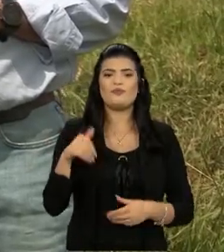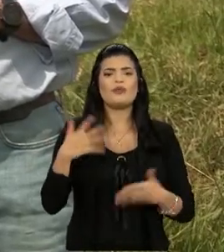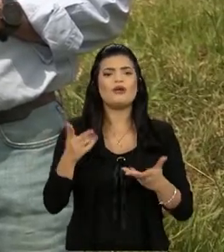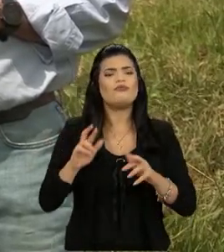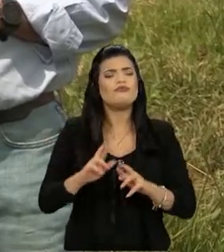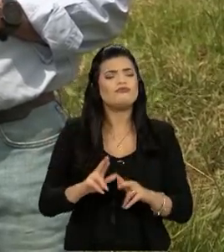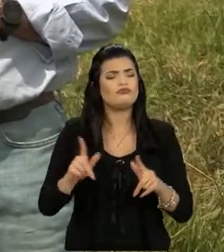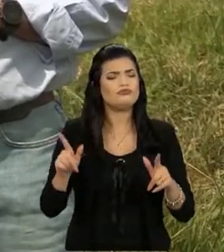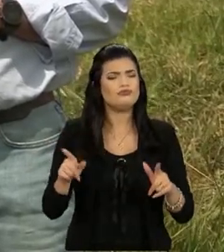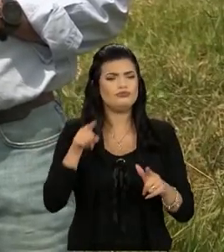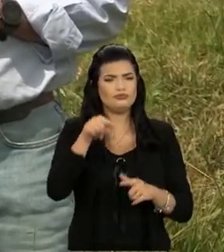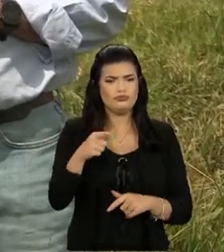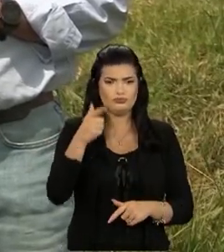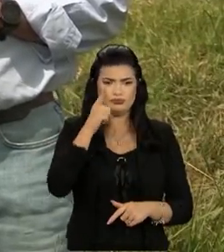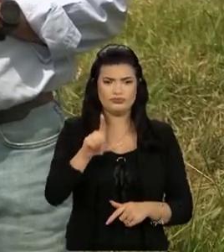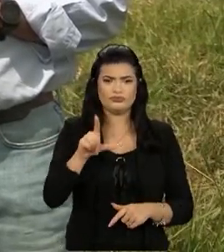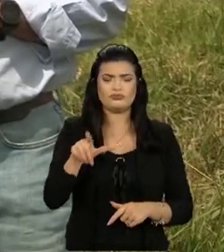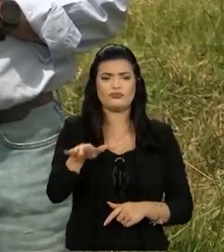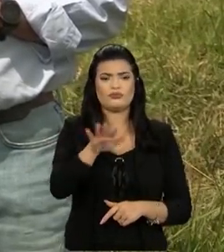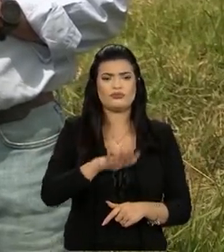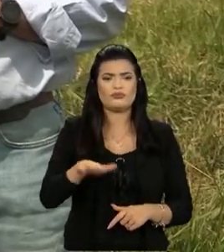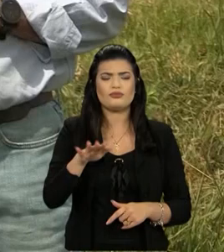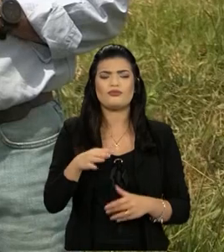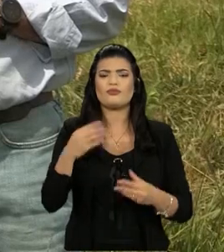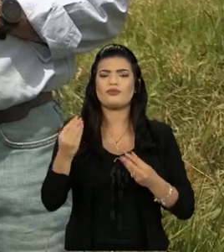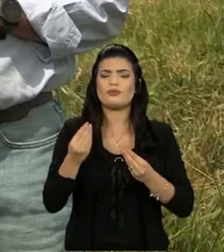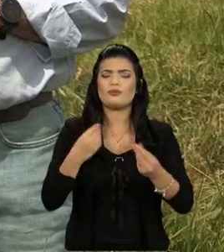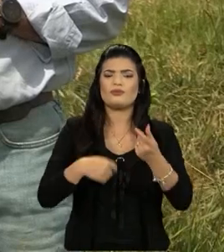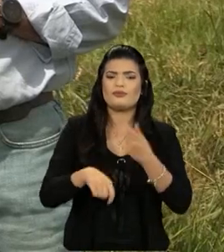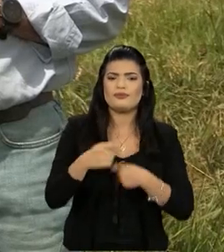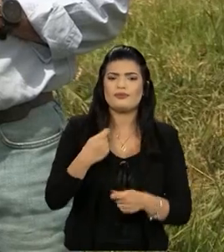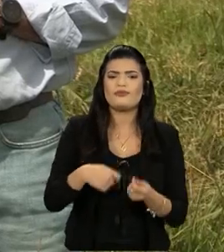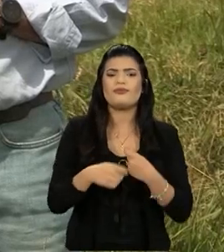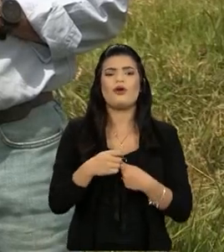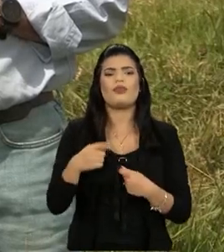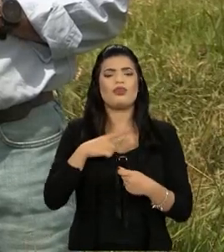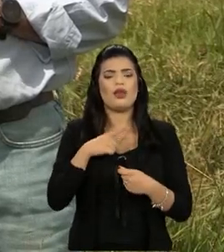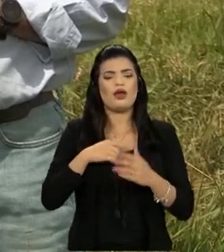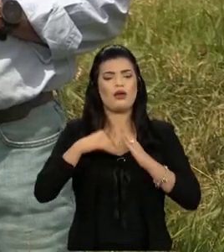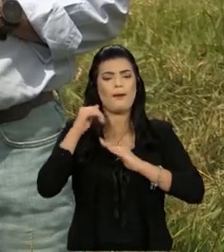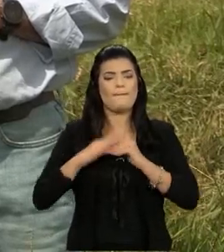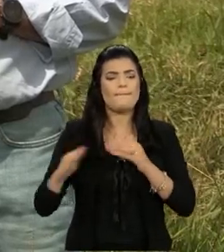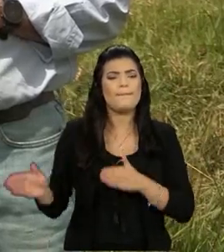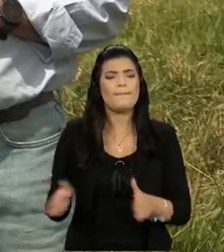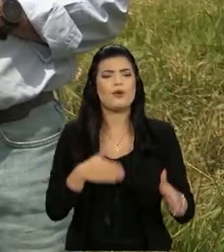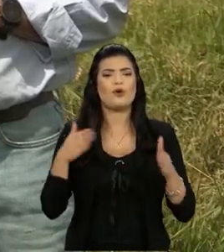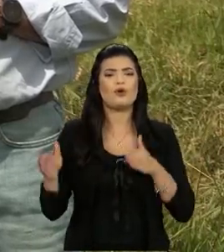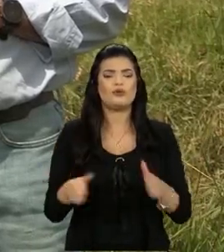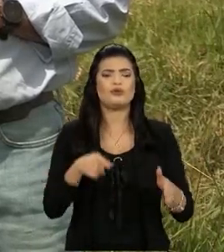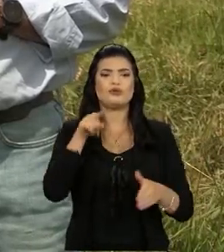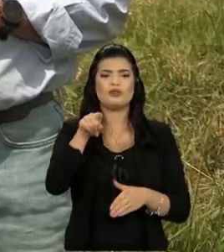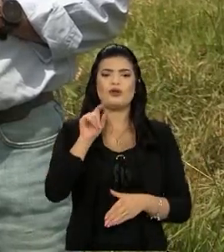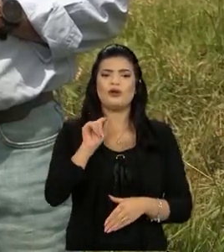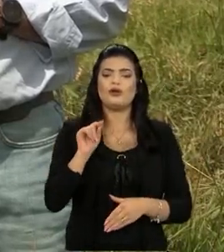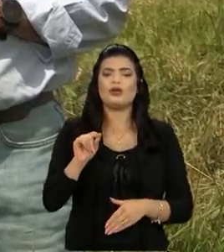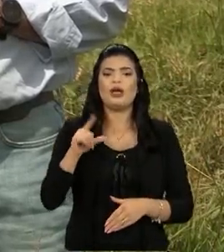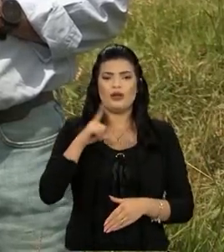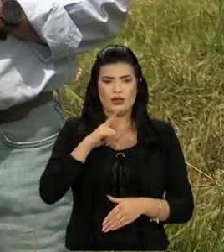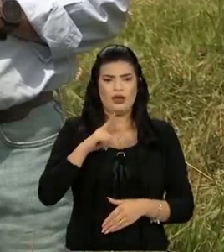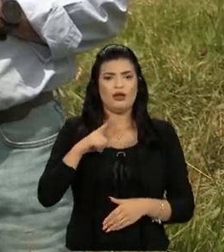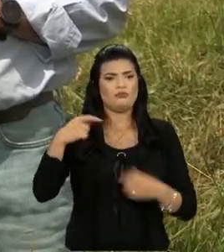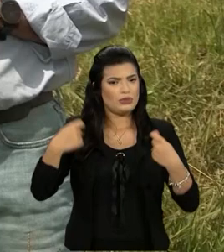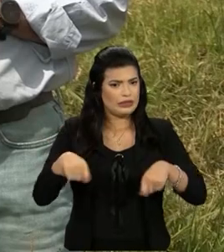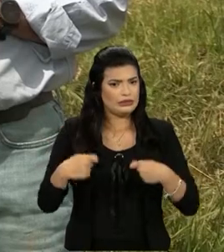diferença, esse ganho em lotação, esse ganho em produção de arrobas por hectare ao ano, seria o que tem